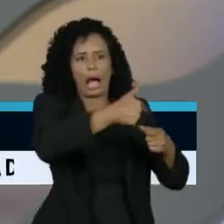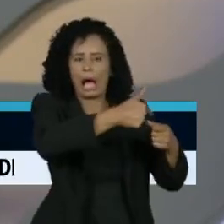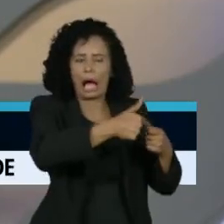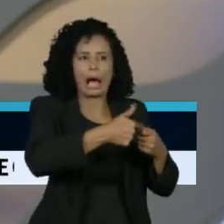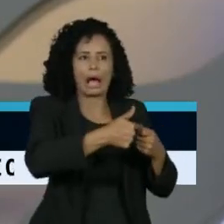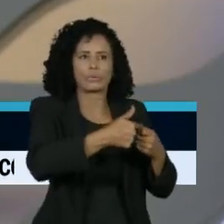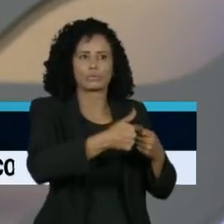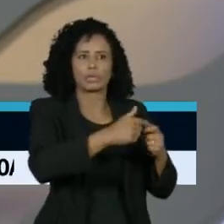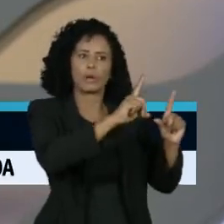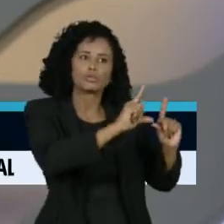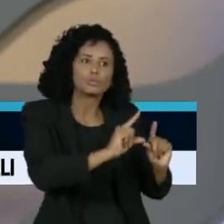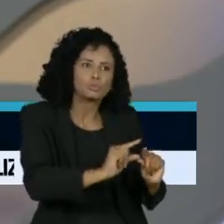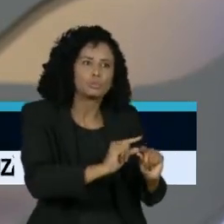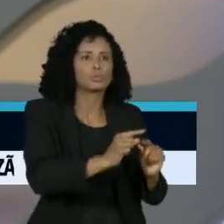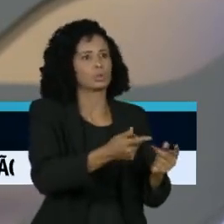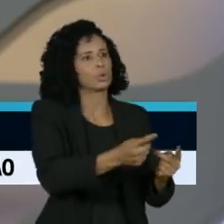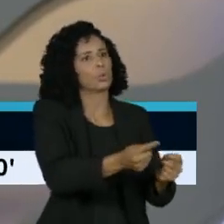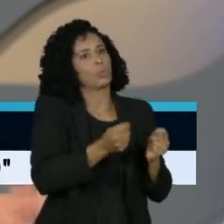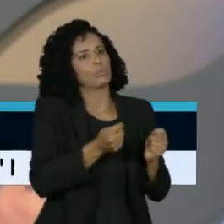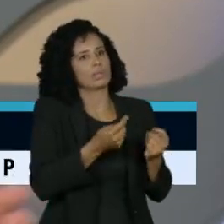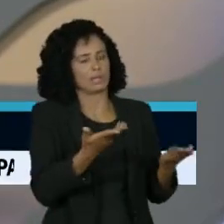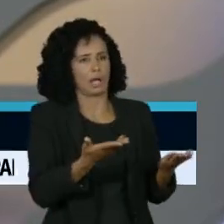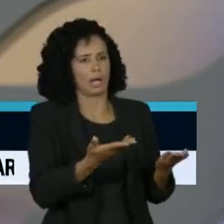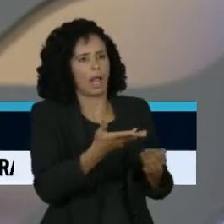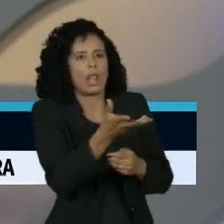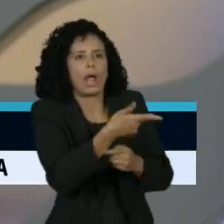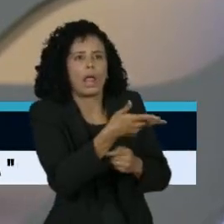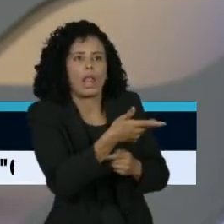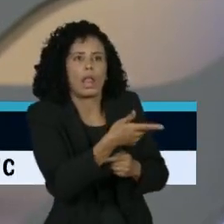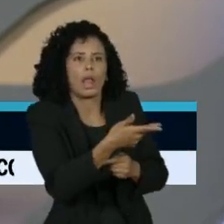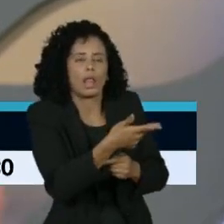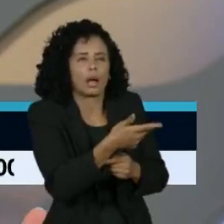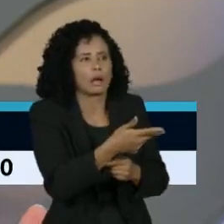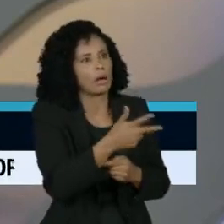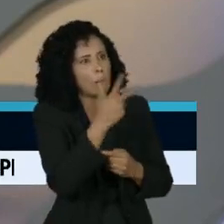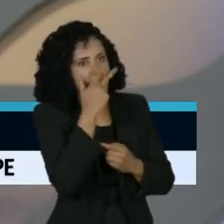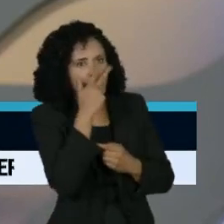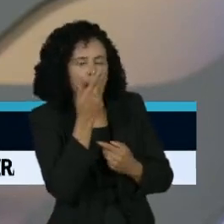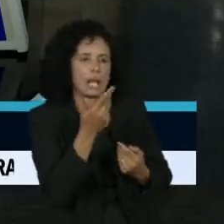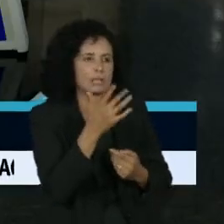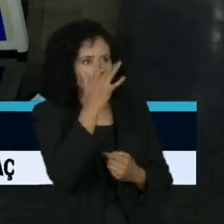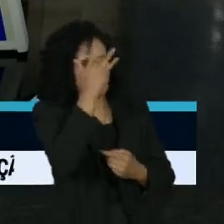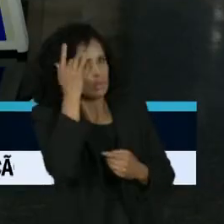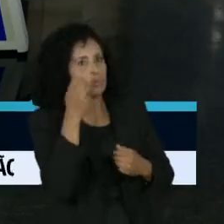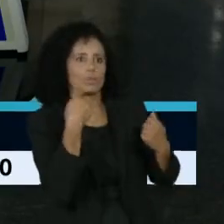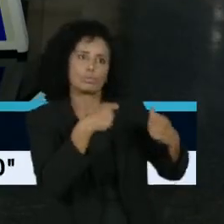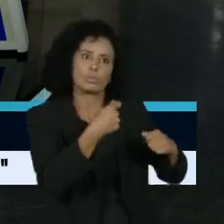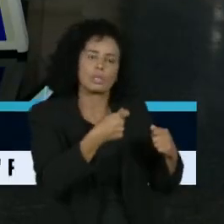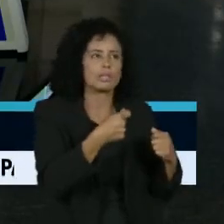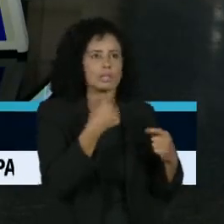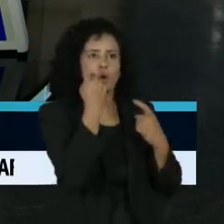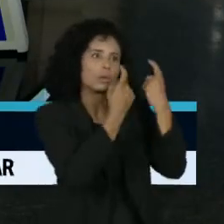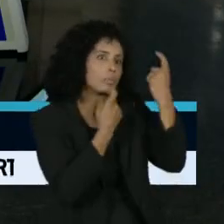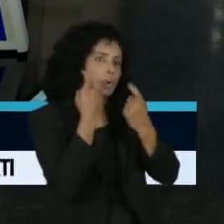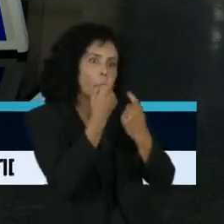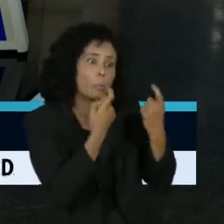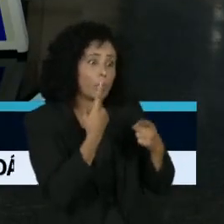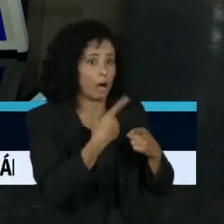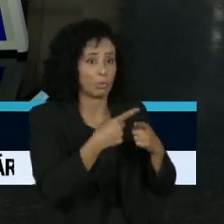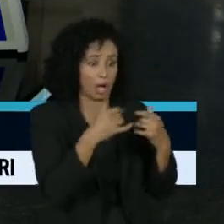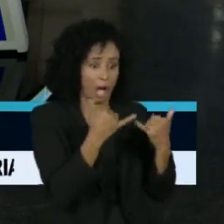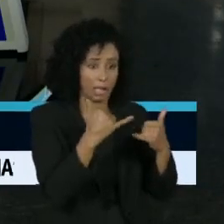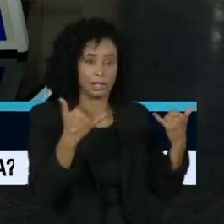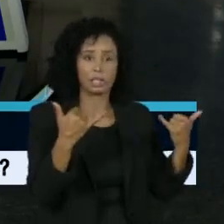acelerada e preocupada demais, não é? A idade da pedra não acabou porque acabou a pedra. Então, a questão da energia, da